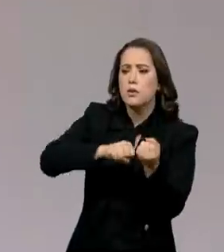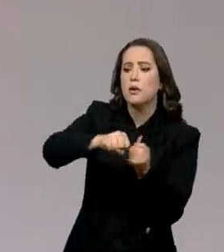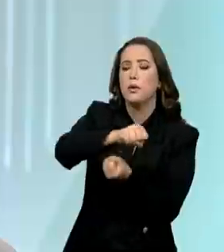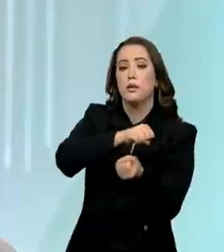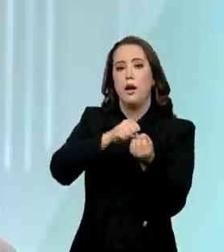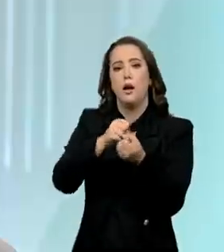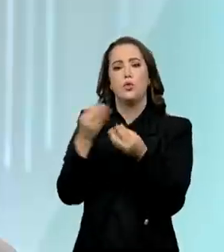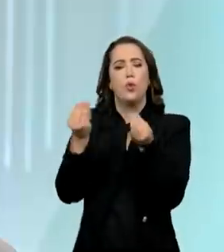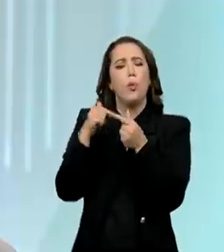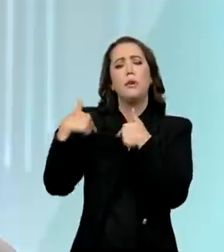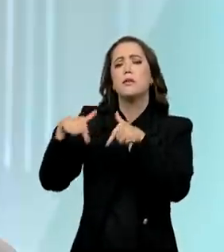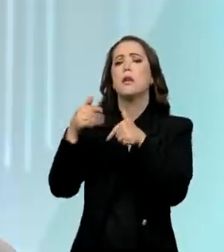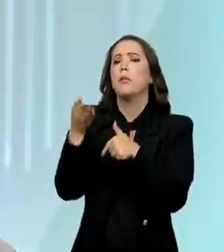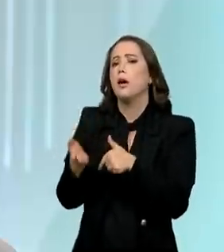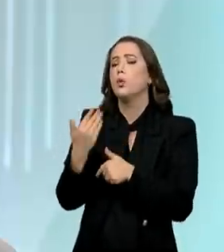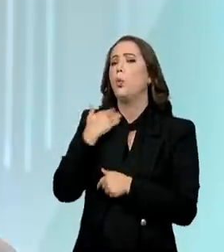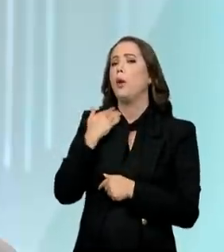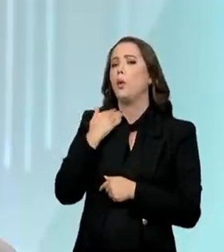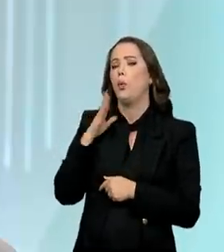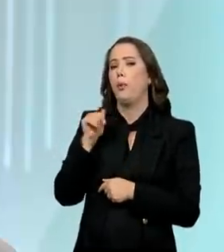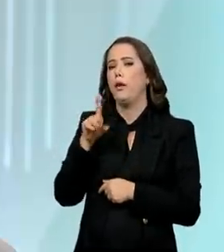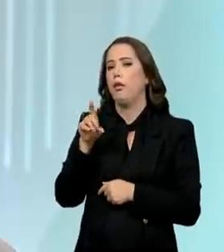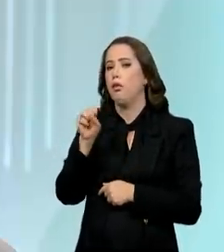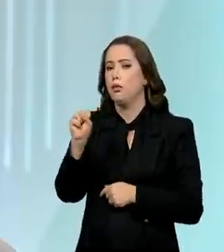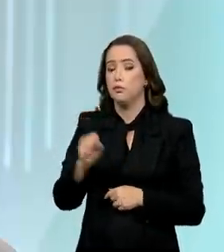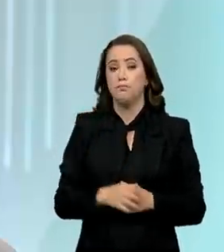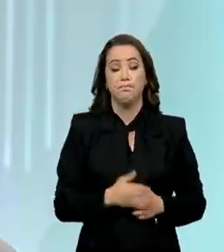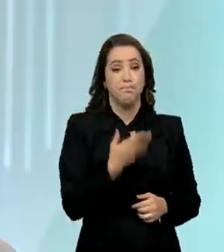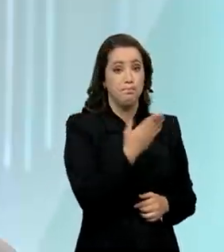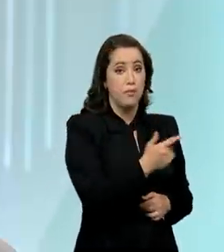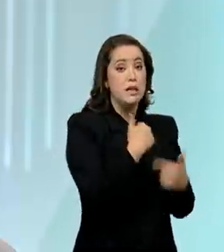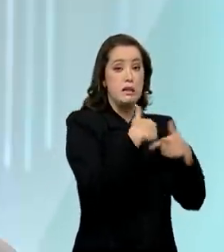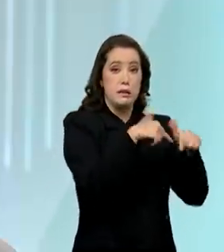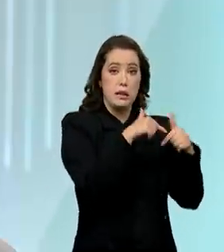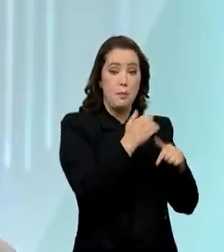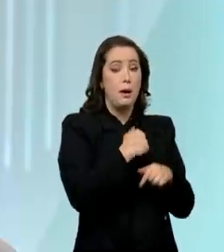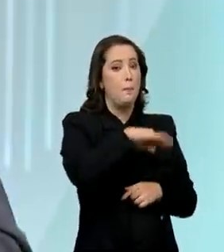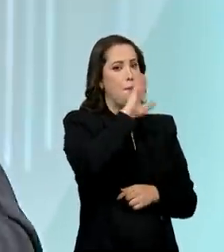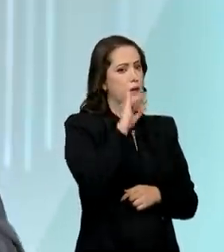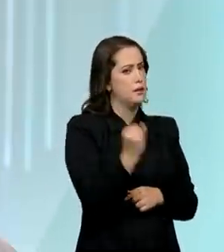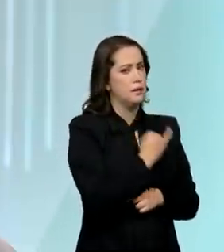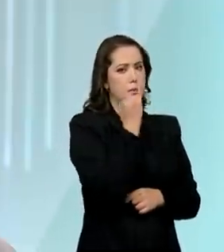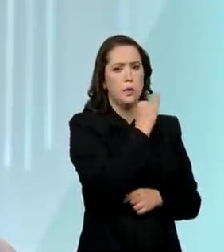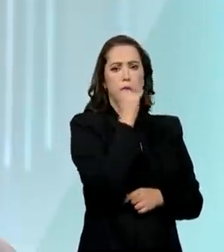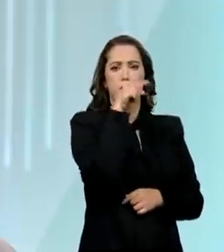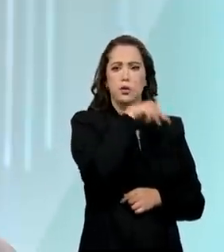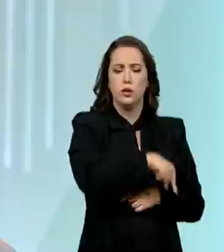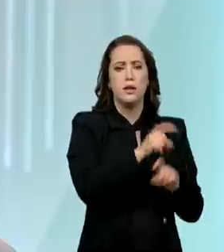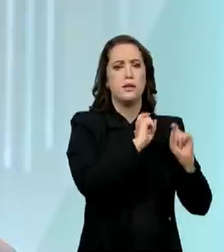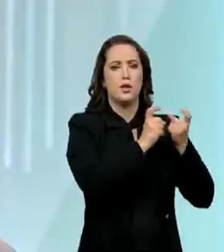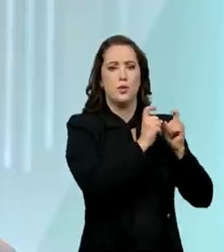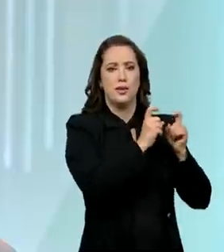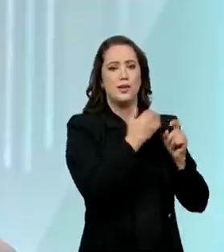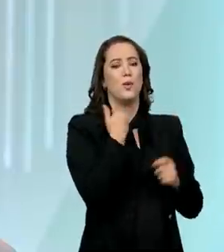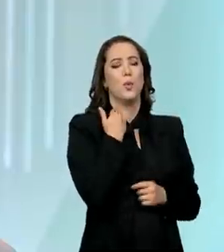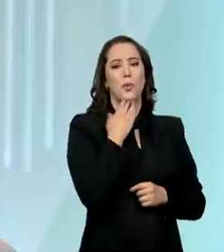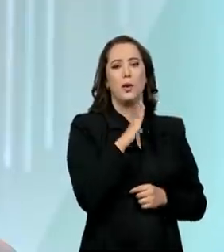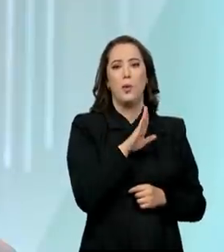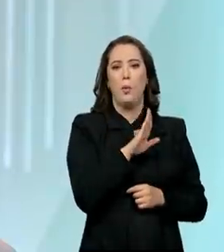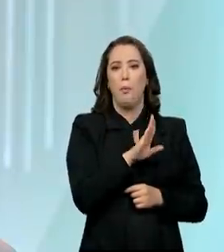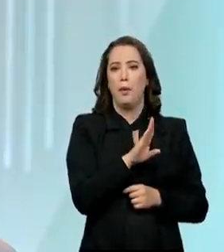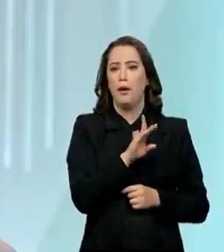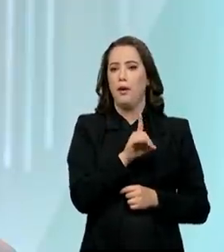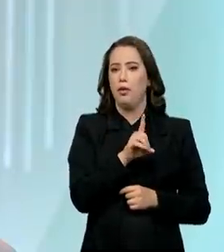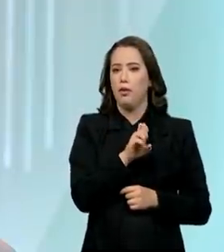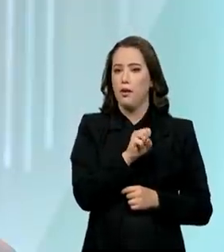BNDES. Esse trabalho talvez seja, Paulo, o trabalho mais importante desta gestão do BNDES, em